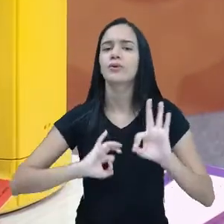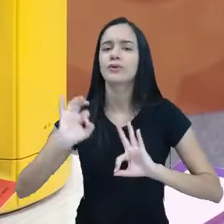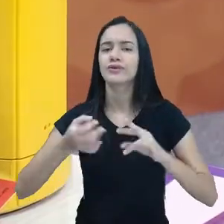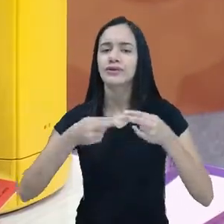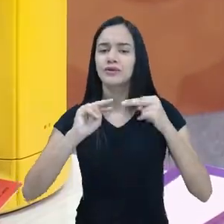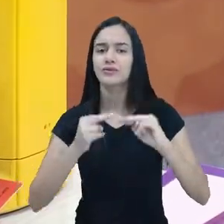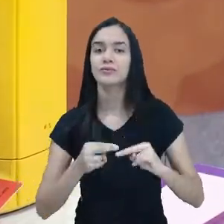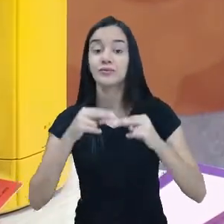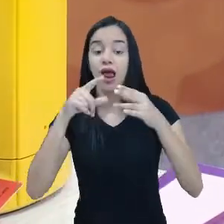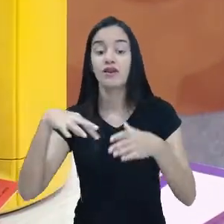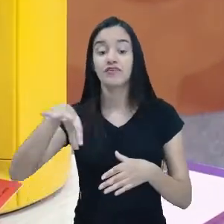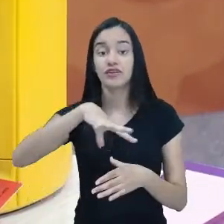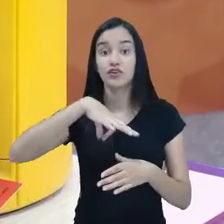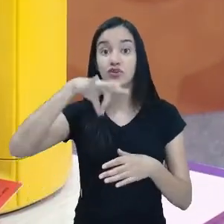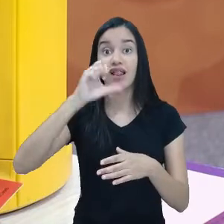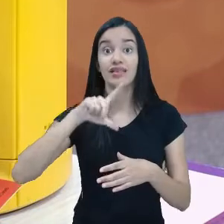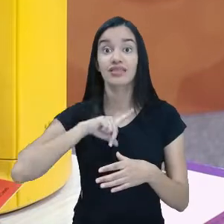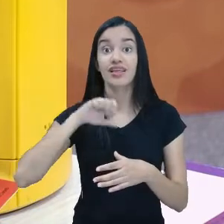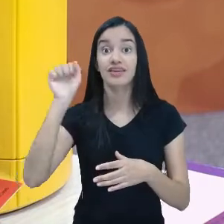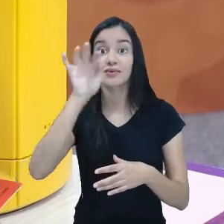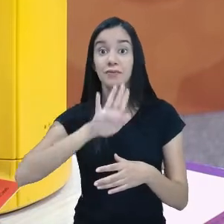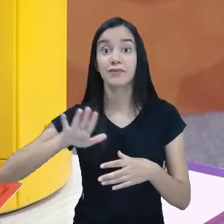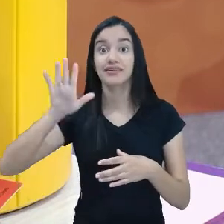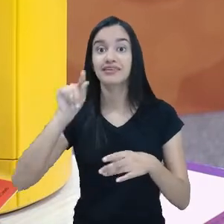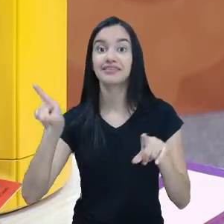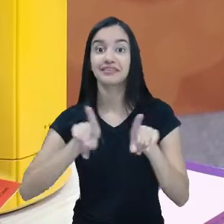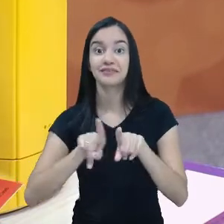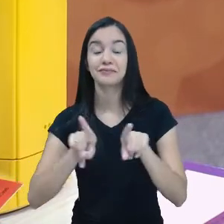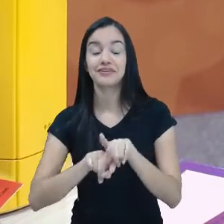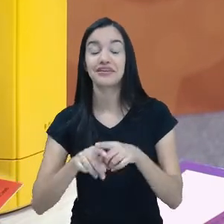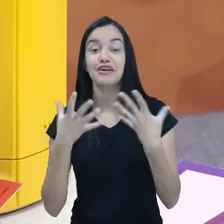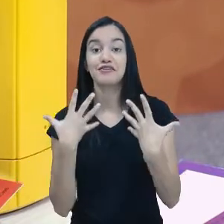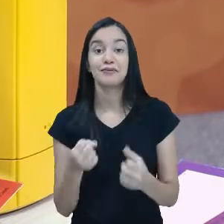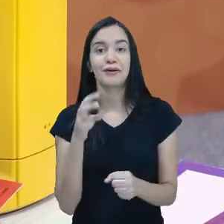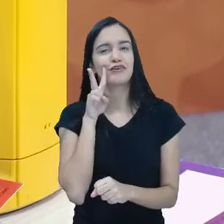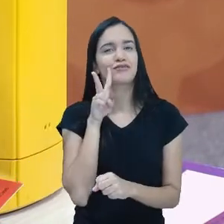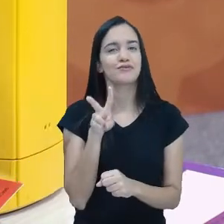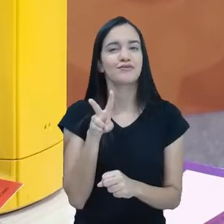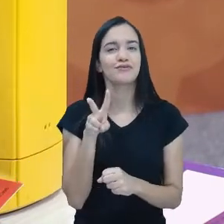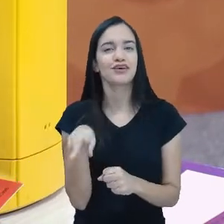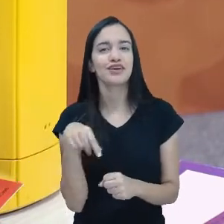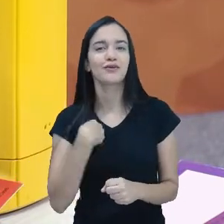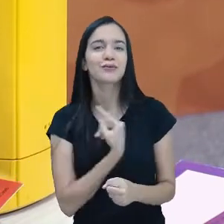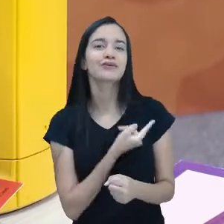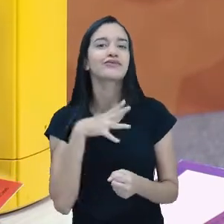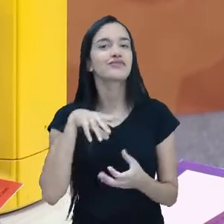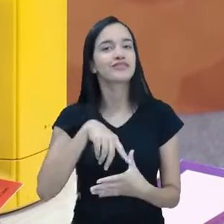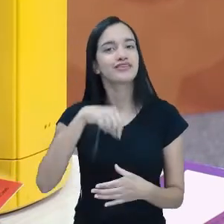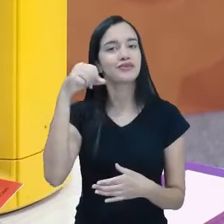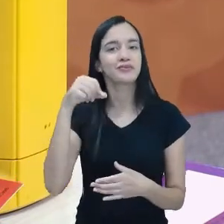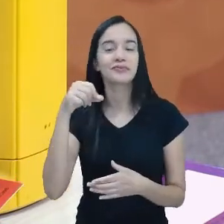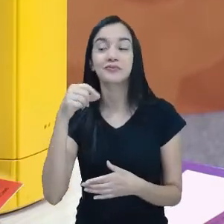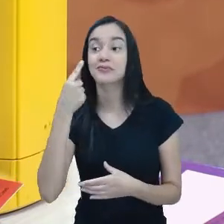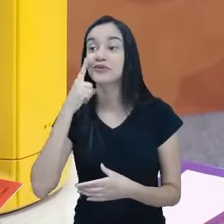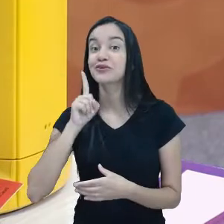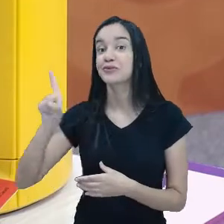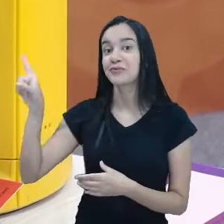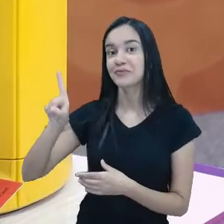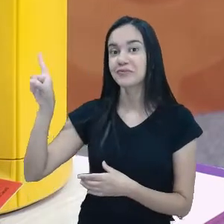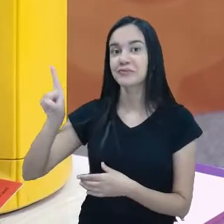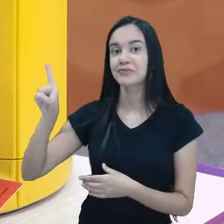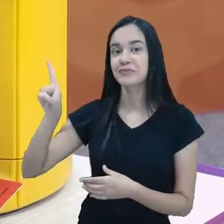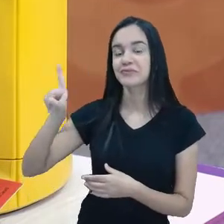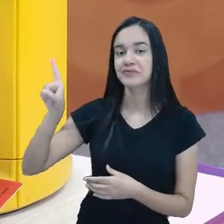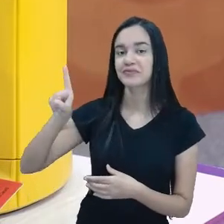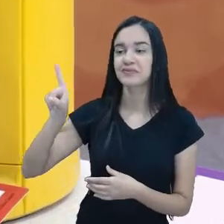puxar aqui, ela está com imagens também. Então, ó, vamos ver. Porque a gente vai escolher, tá, professora Josi? Isso. Olha aqui, ó.